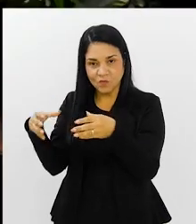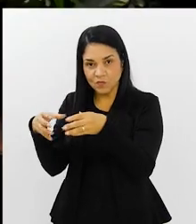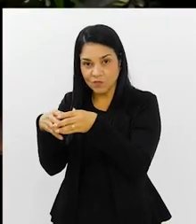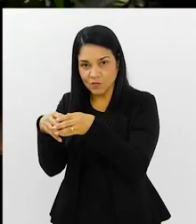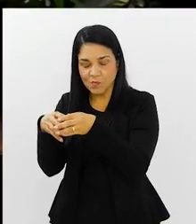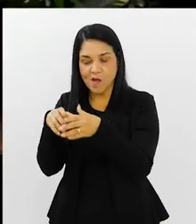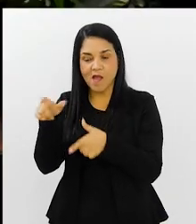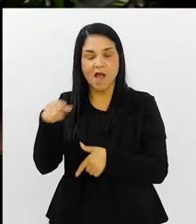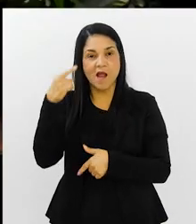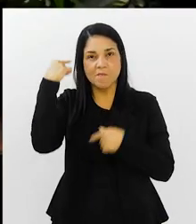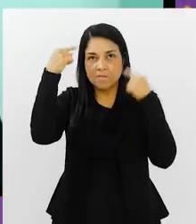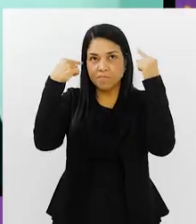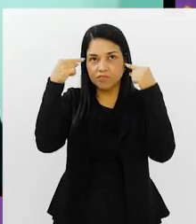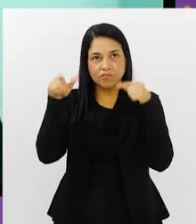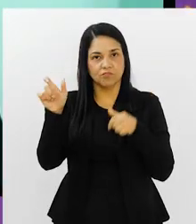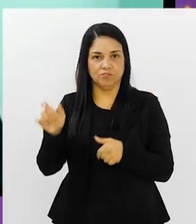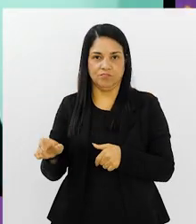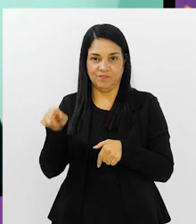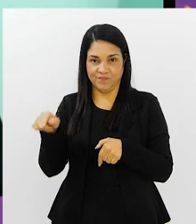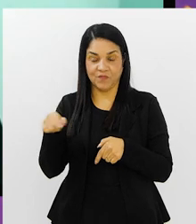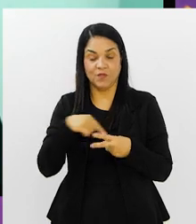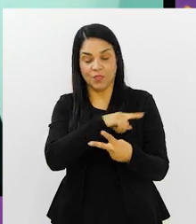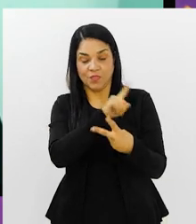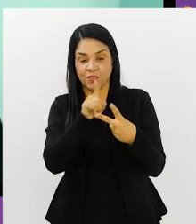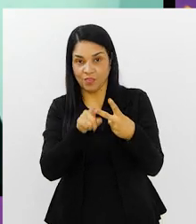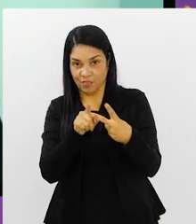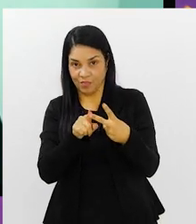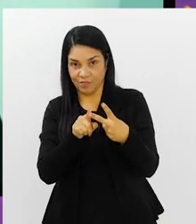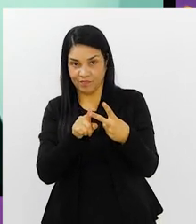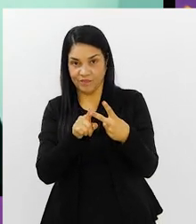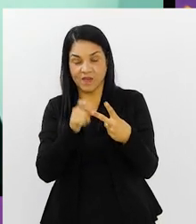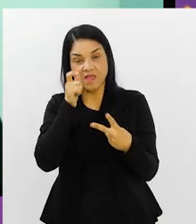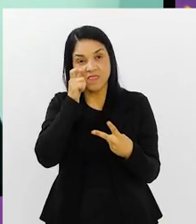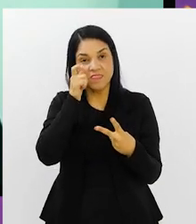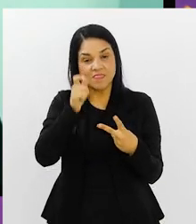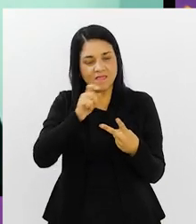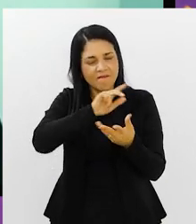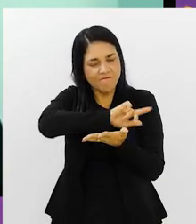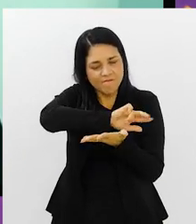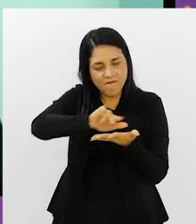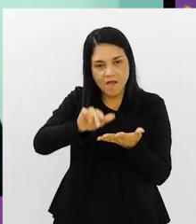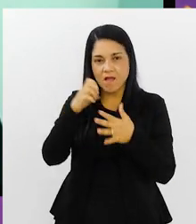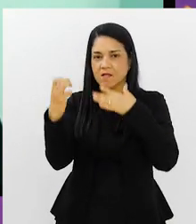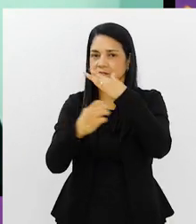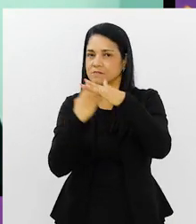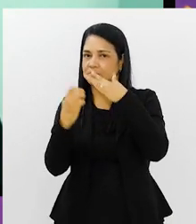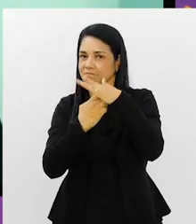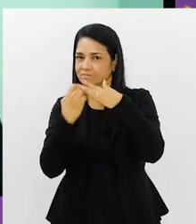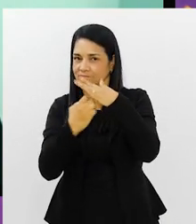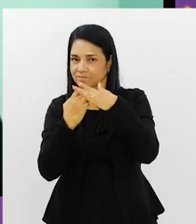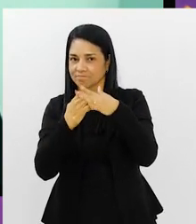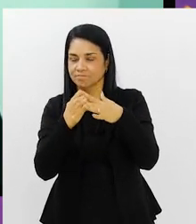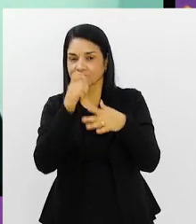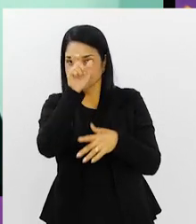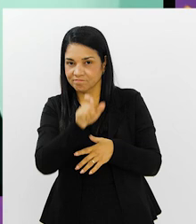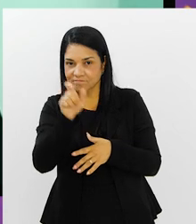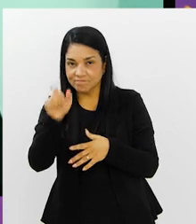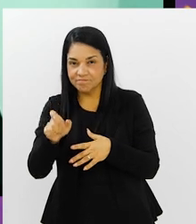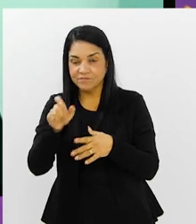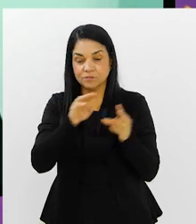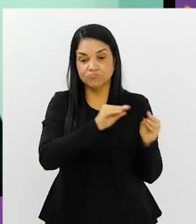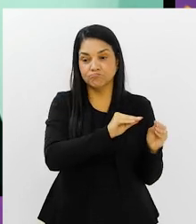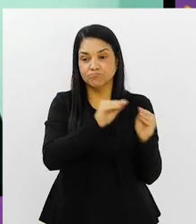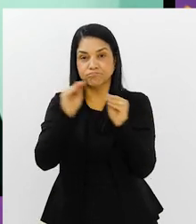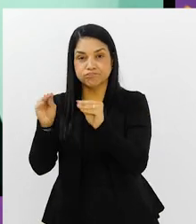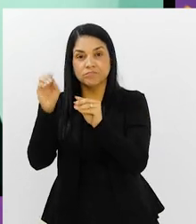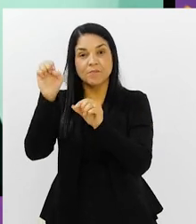cabeça do cara virava. Dois, nós tínhamos o interesse de vários empresários em começar